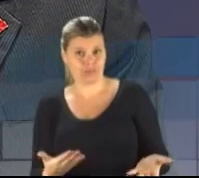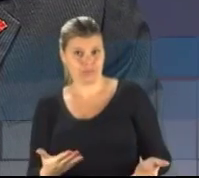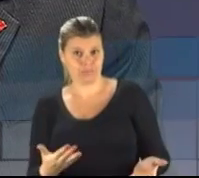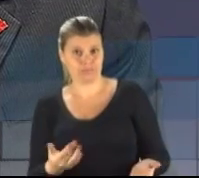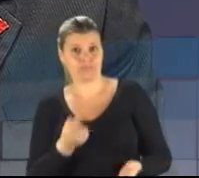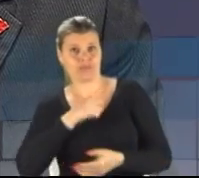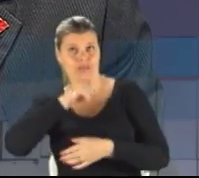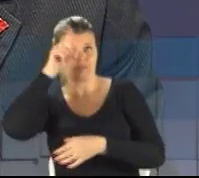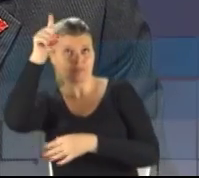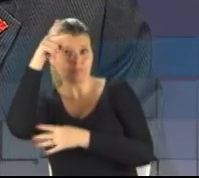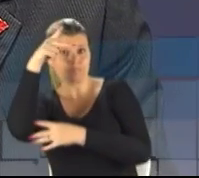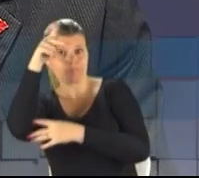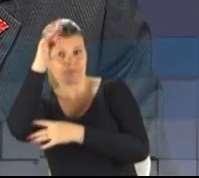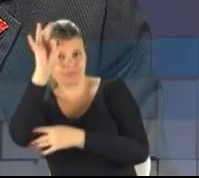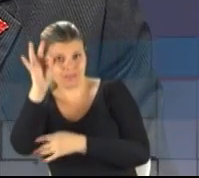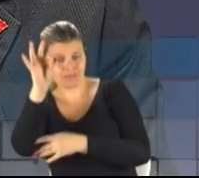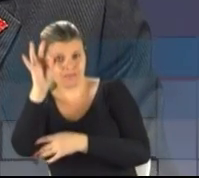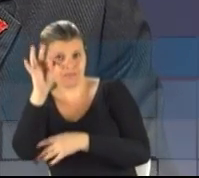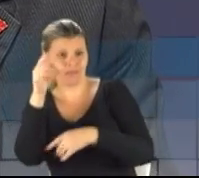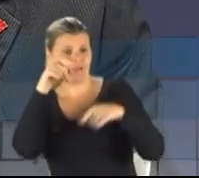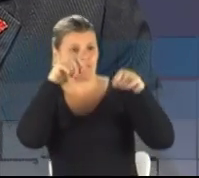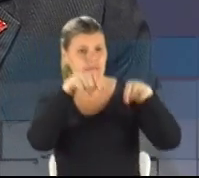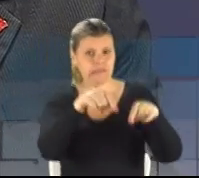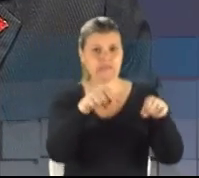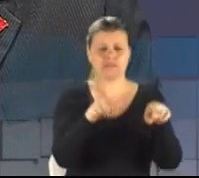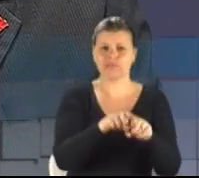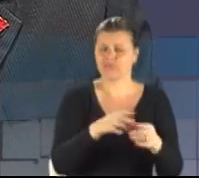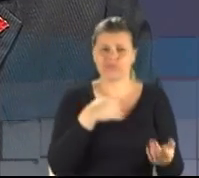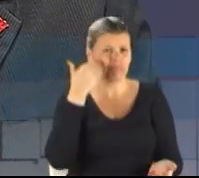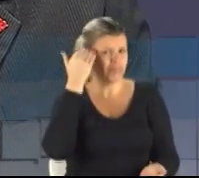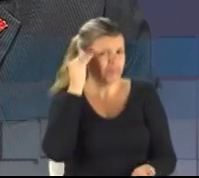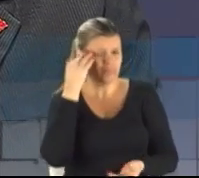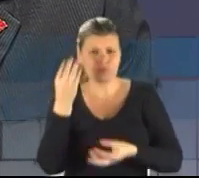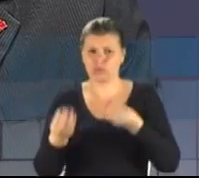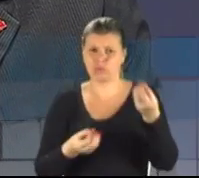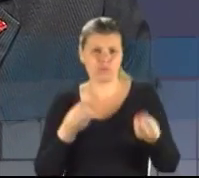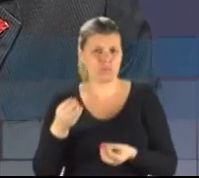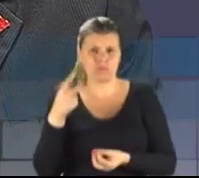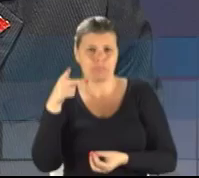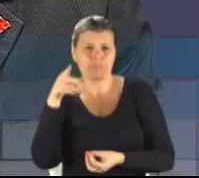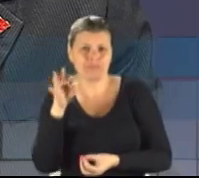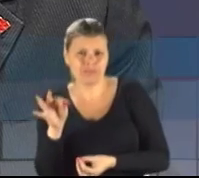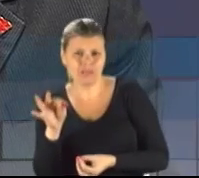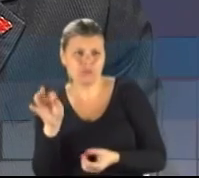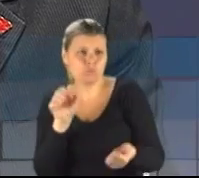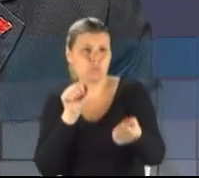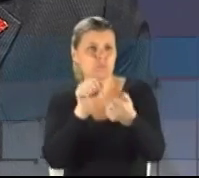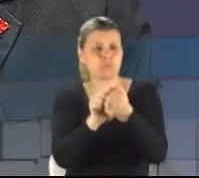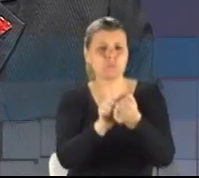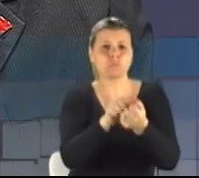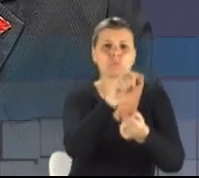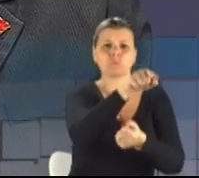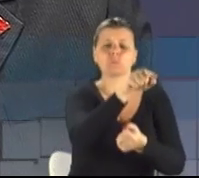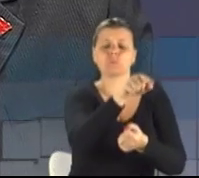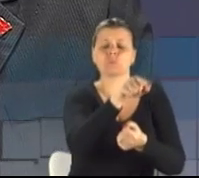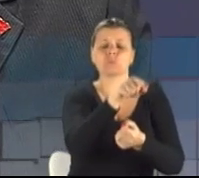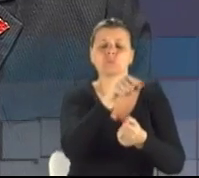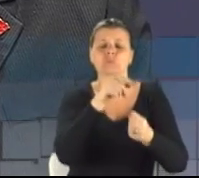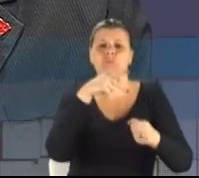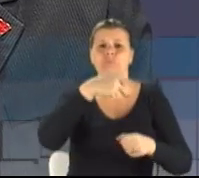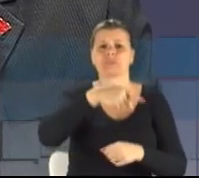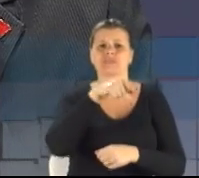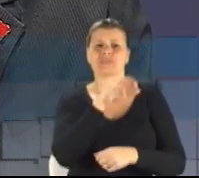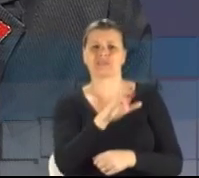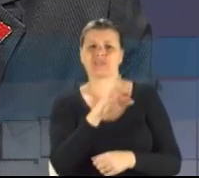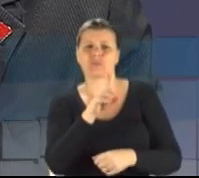cima Partido dos Trabalhadores. Eu não entendo como é que Partido dos Trabalhadores, Partido dos Patrões e Partido Comunista do Brasil podem estar